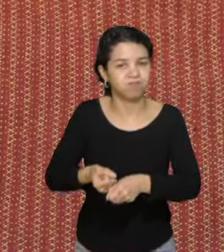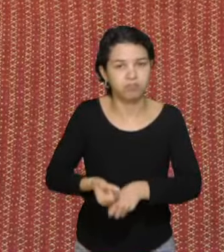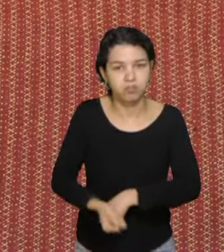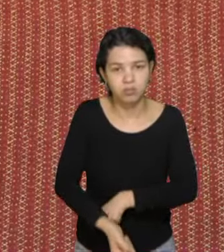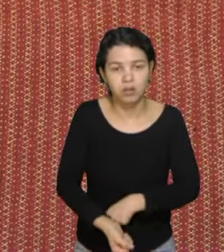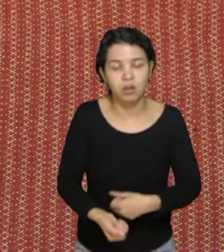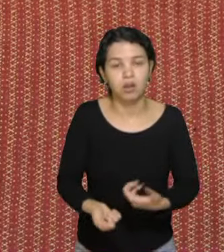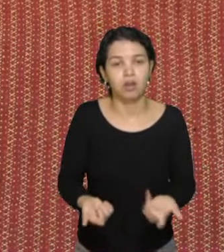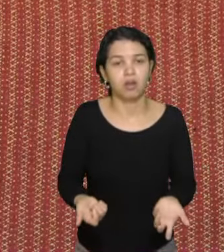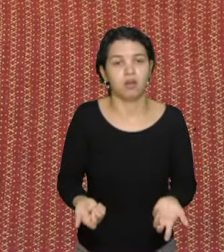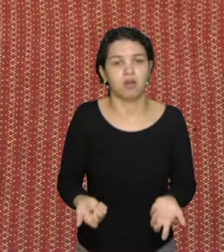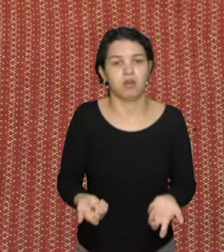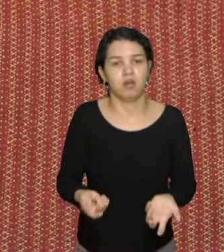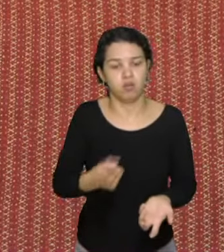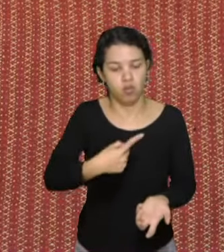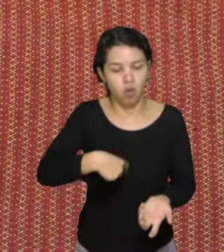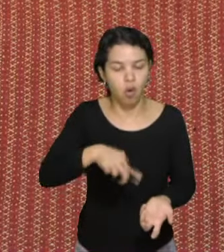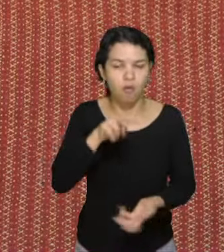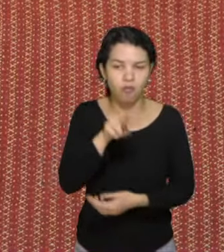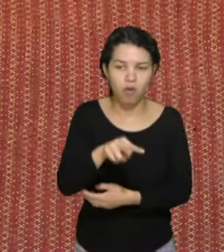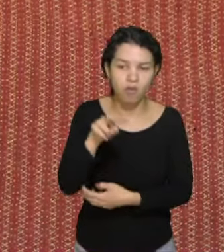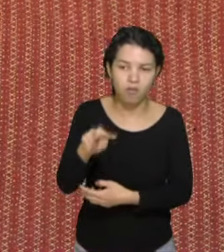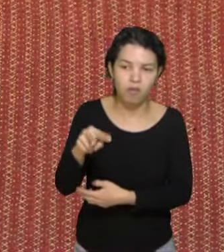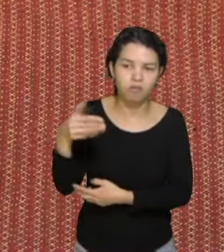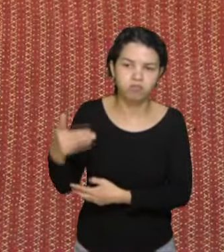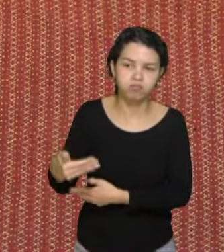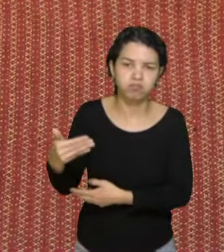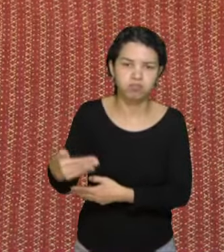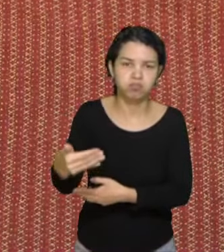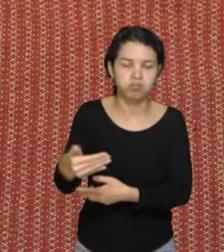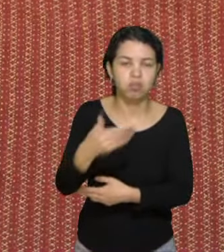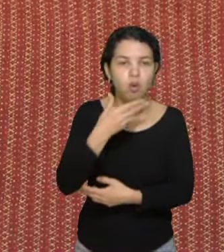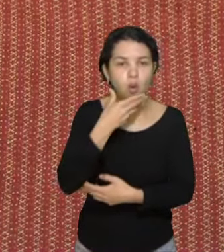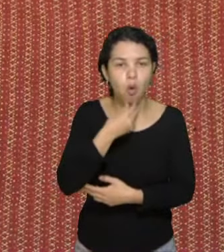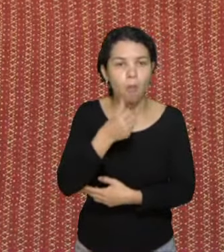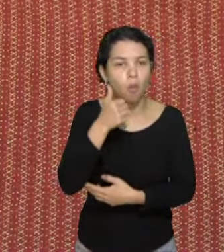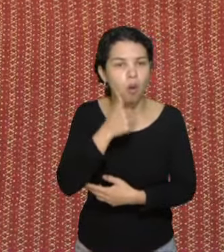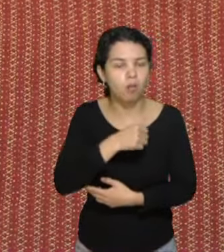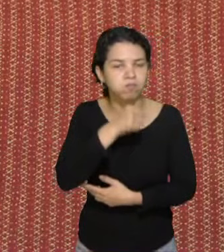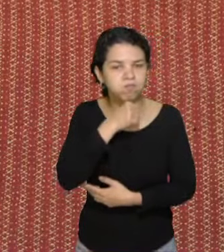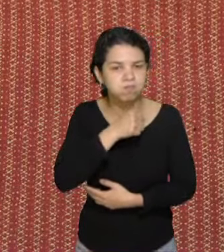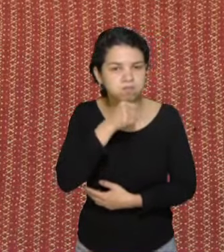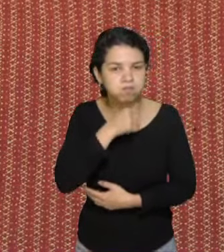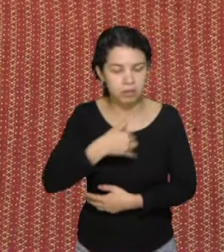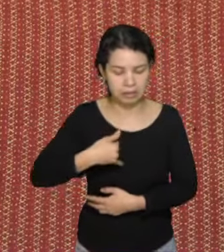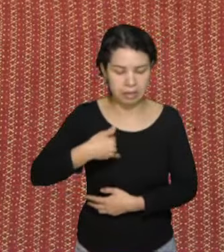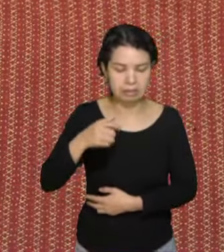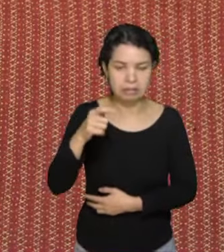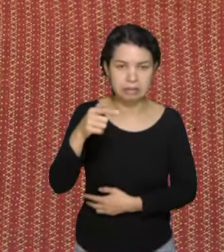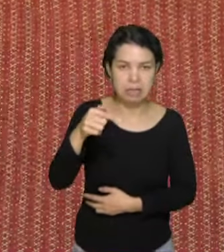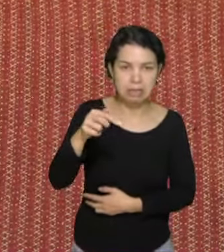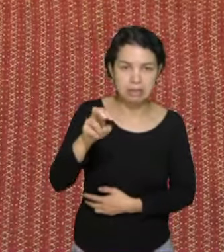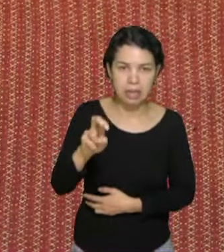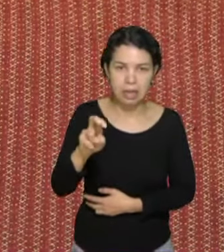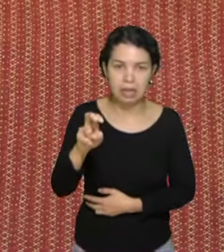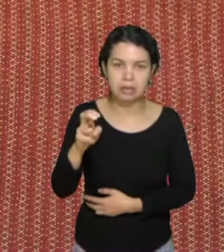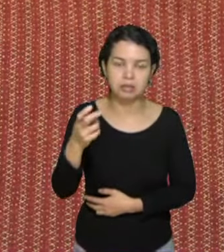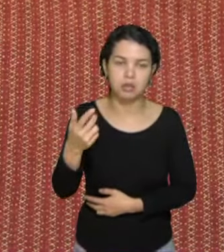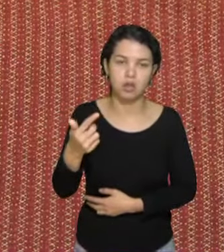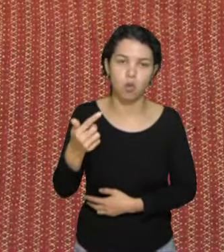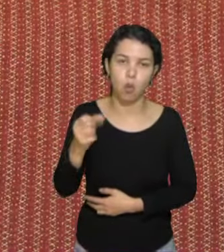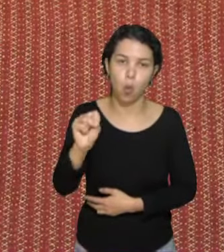vimos hoje, com frequência, senhores e senhoras do campo, com seus 70, 75, 80 anos,